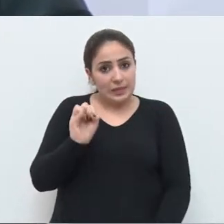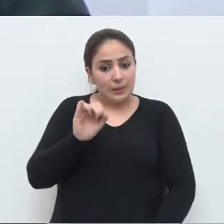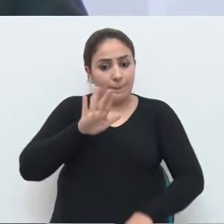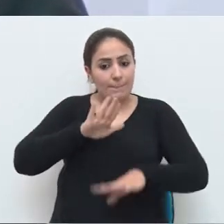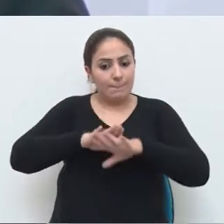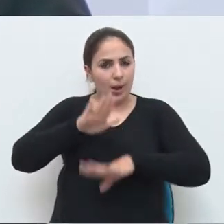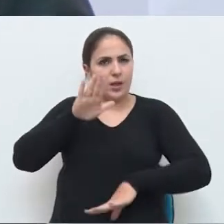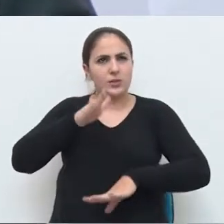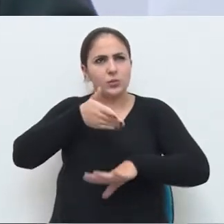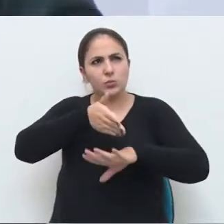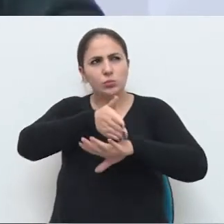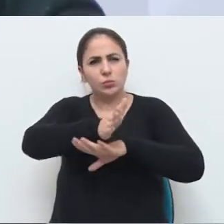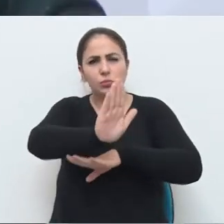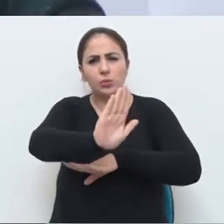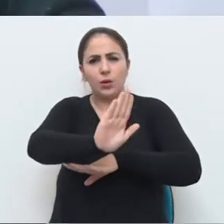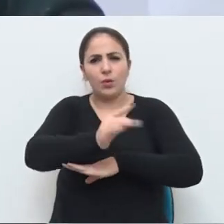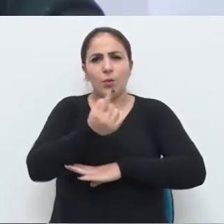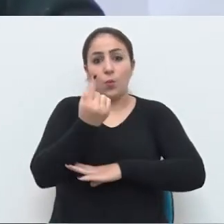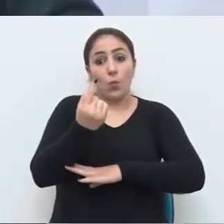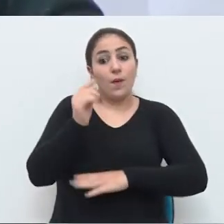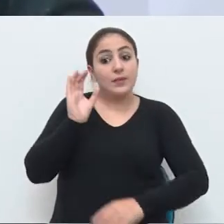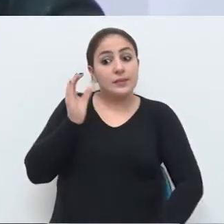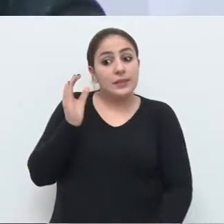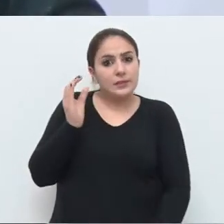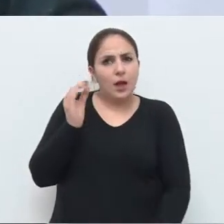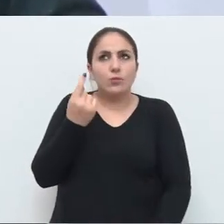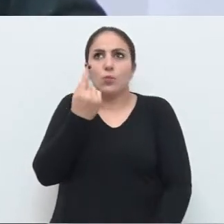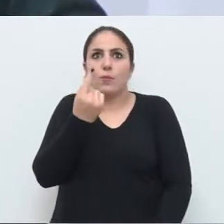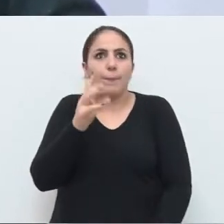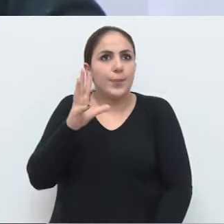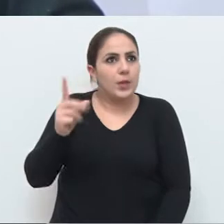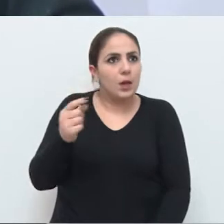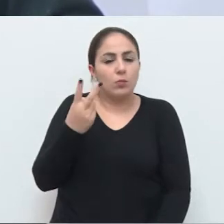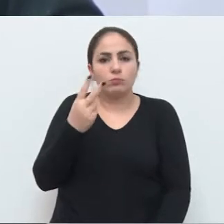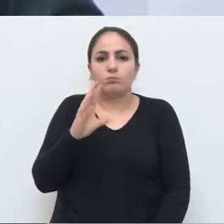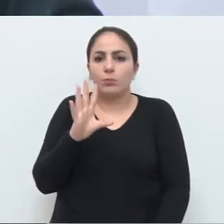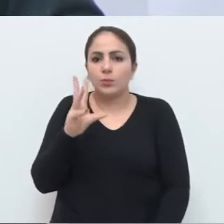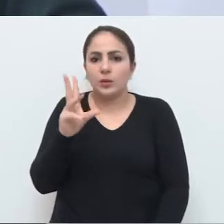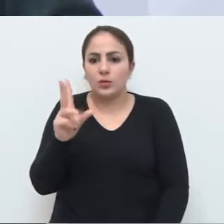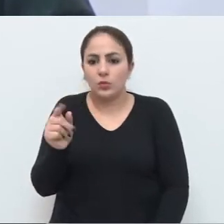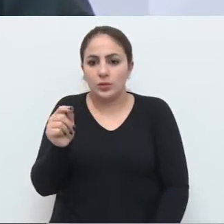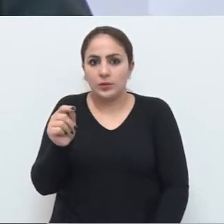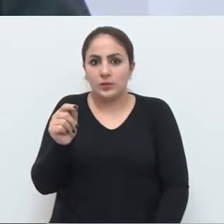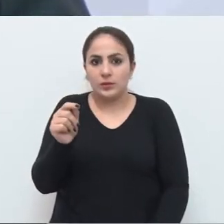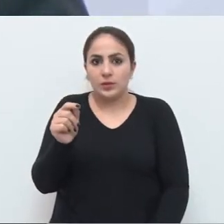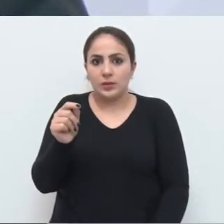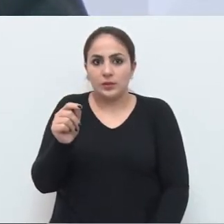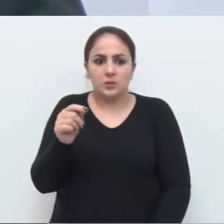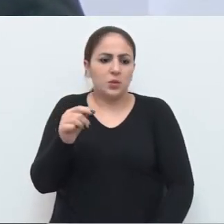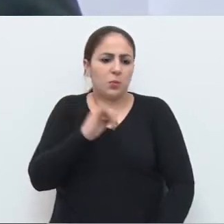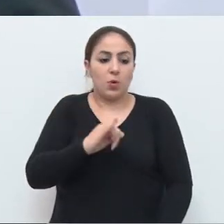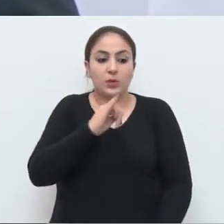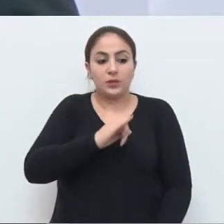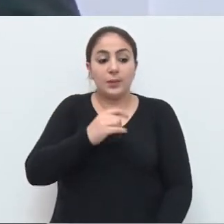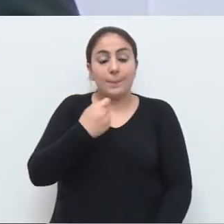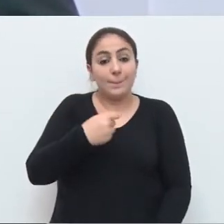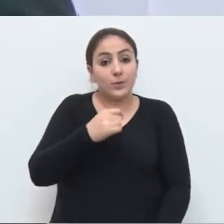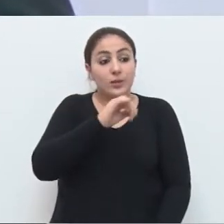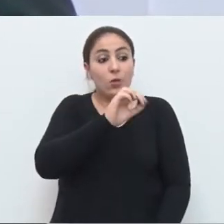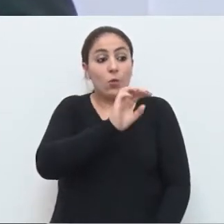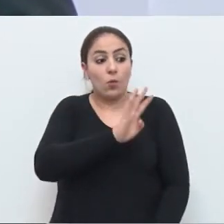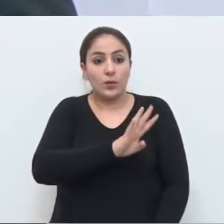ultrapassasse um centavo, um milhão, dois milhões, dos 44,5